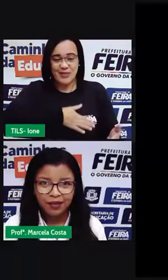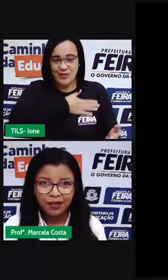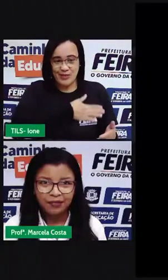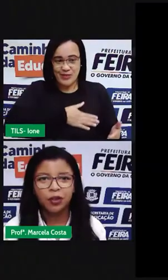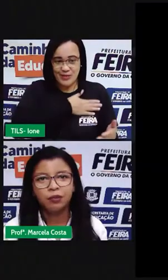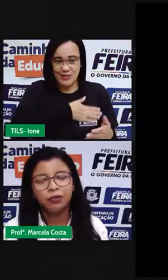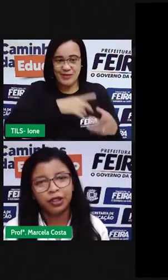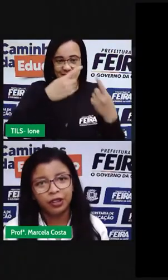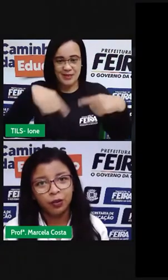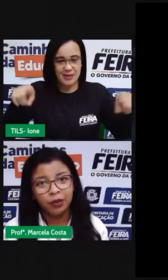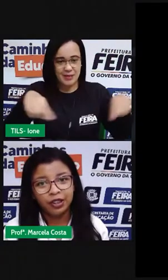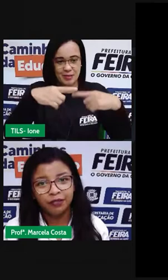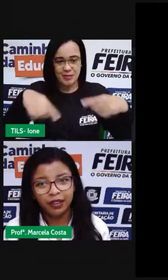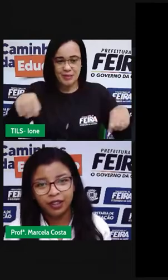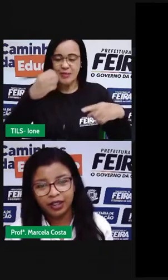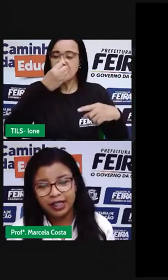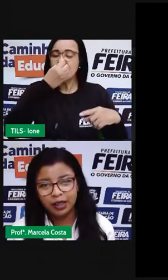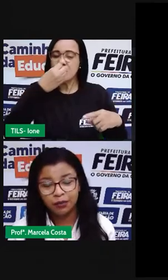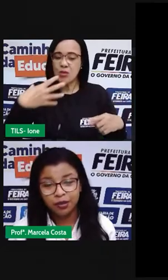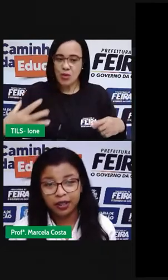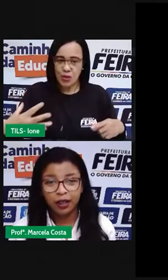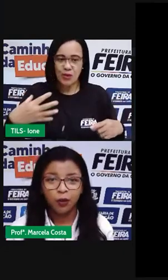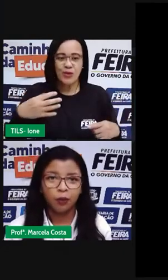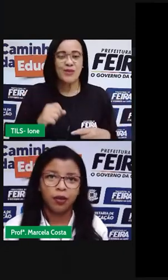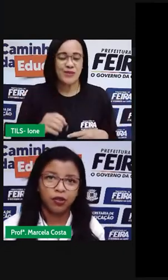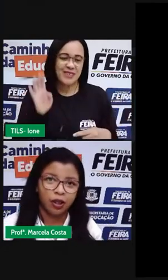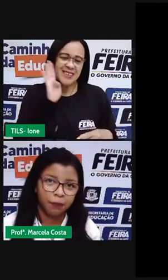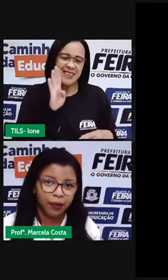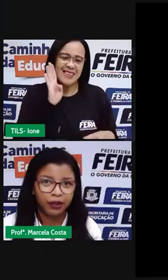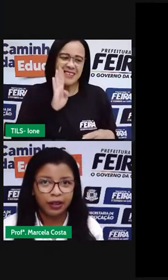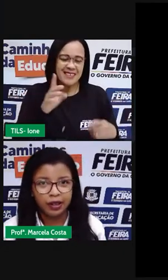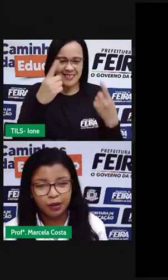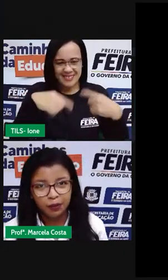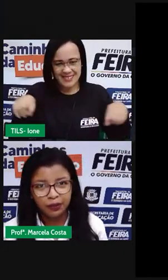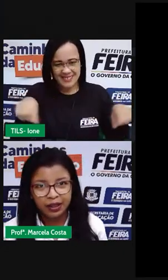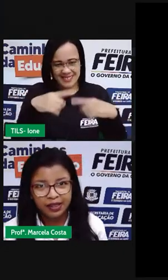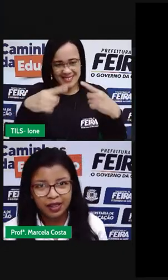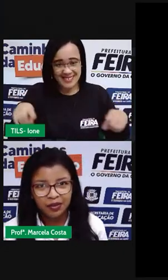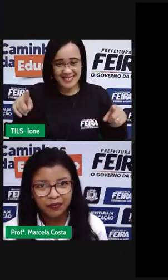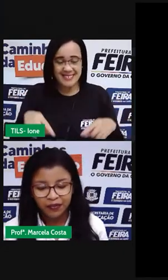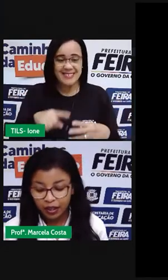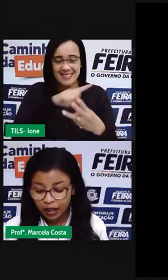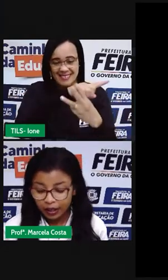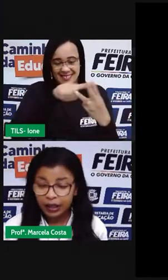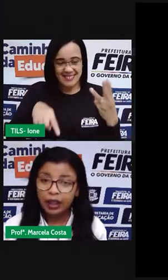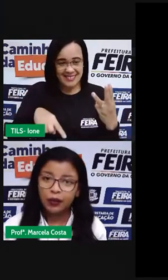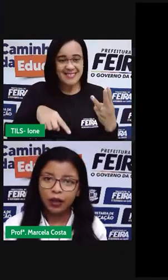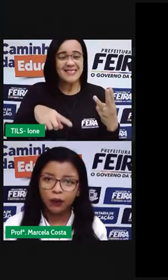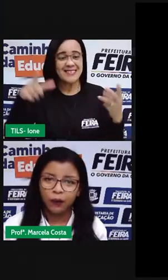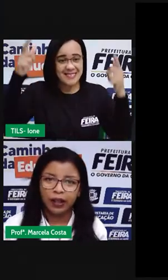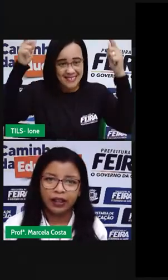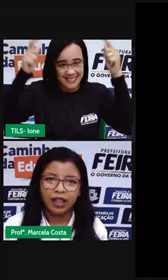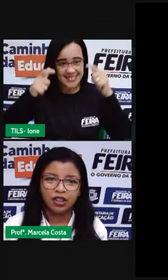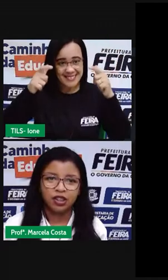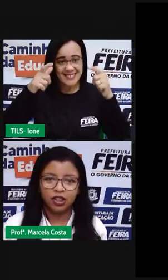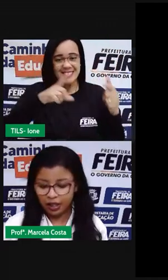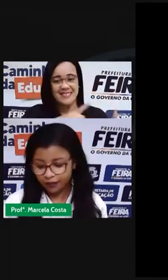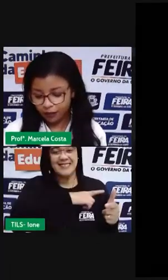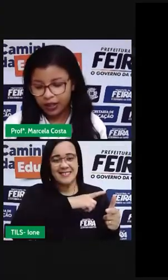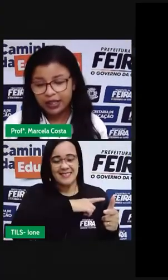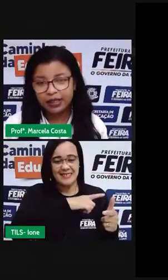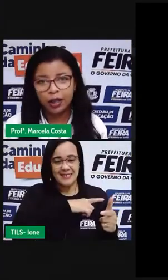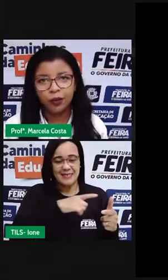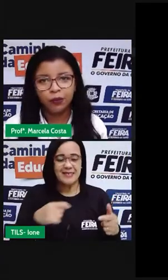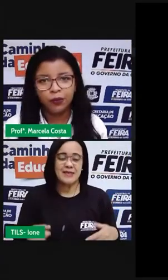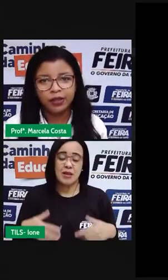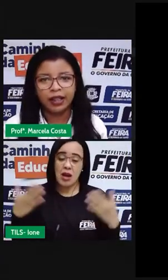viu como foi como é divertida essa música o meu chapéu tem três pontas então agora que a gente já